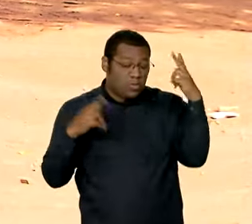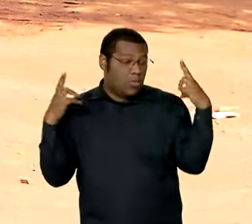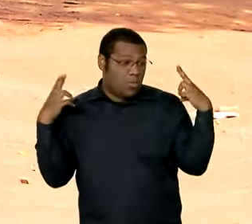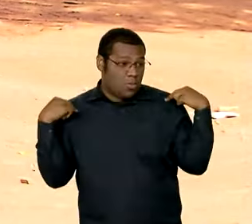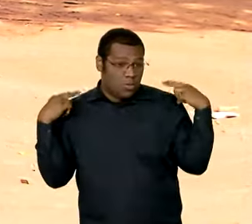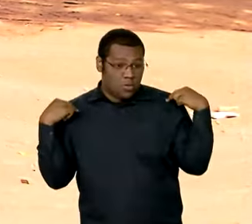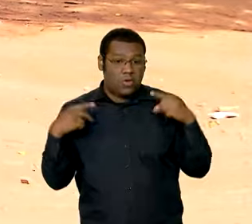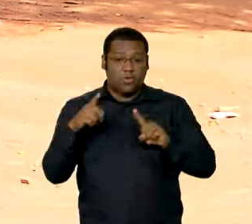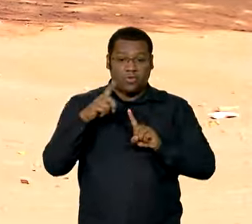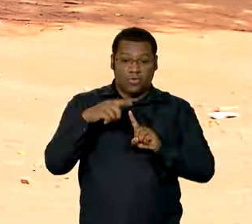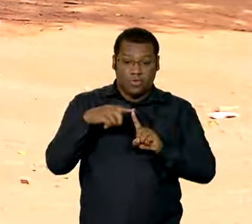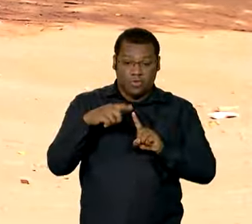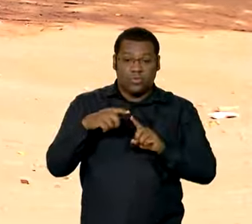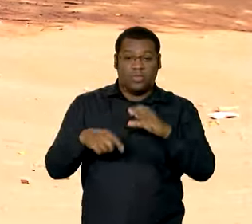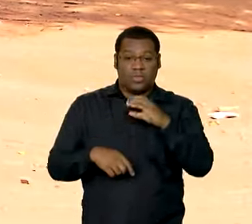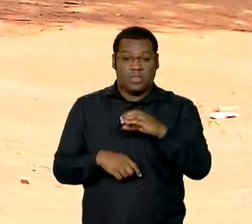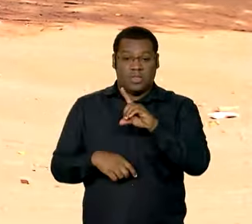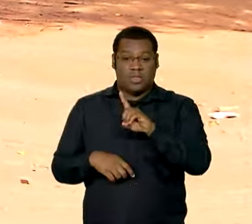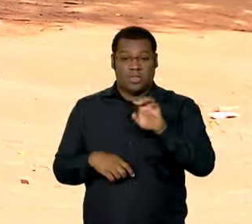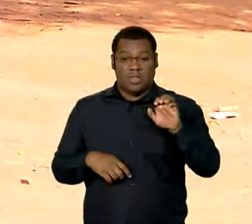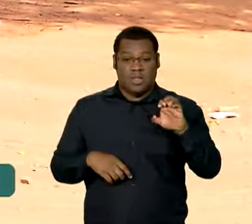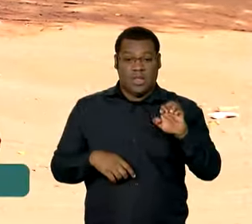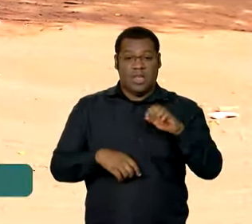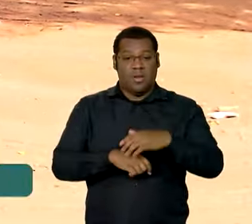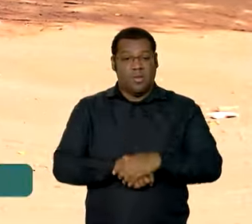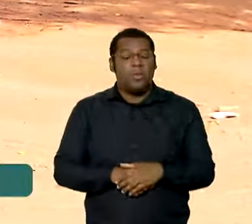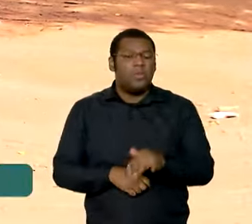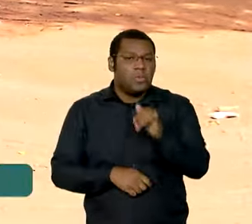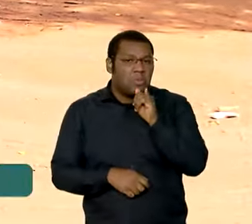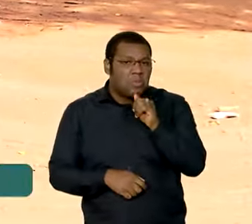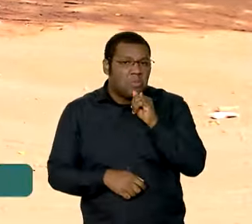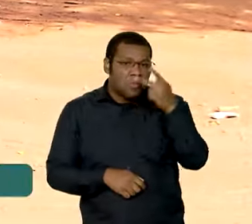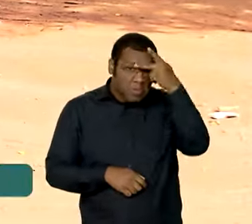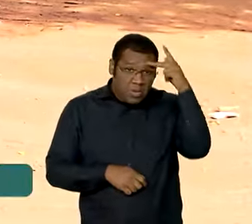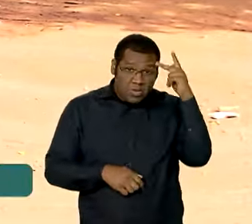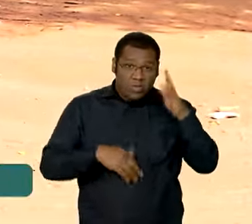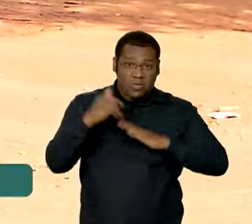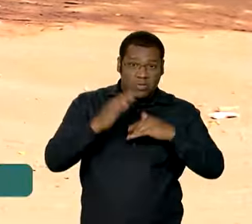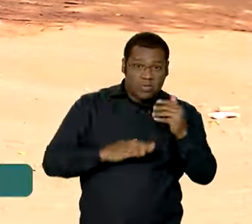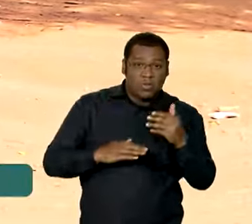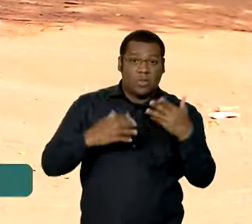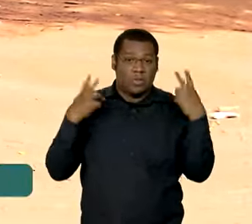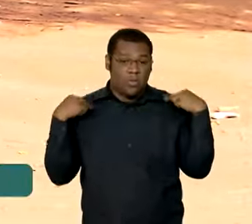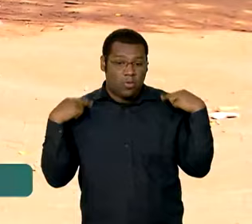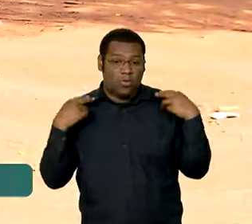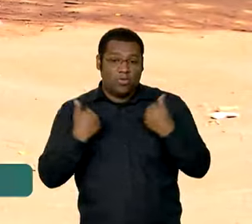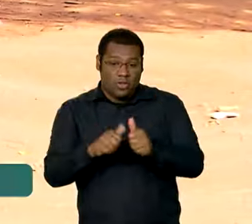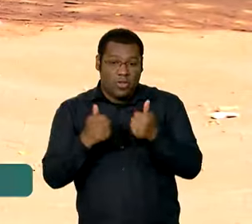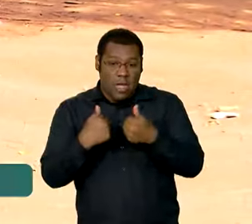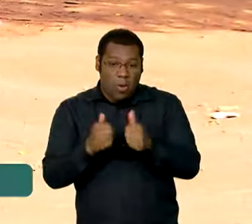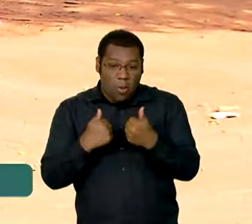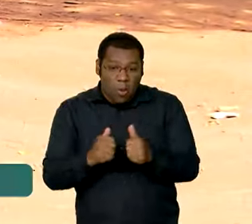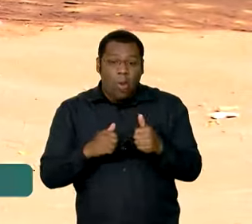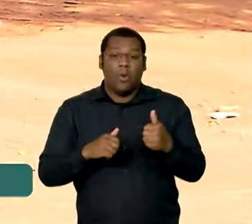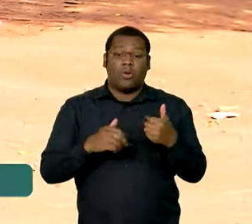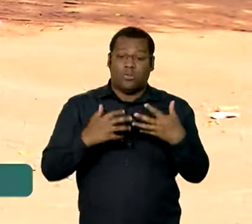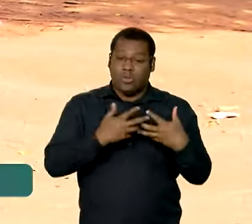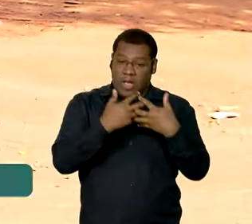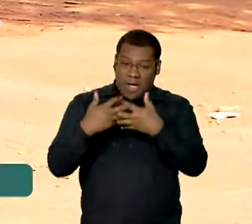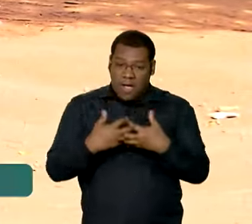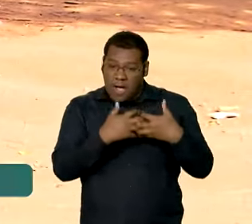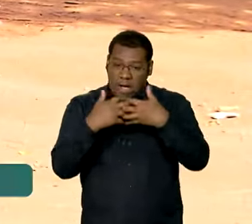categorias C, D e E, como, por exemplo, profissionais de ônibus, vans, caminhões, carretas,